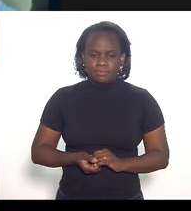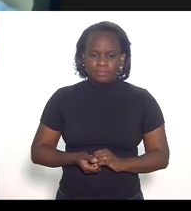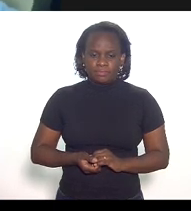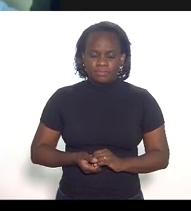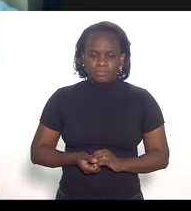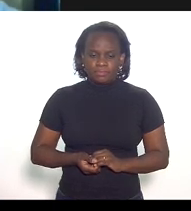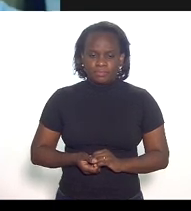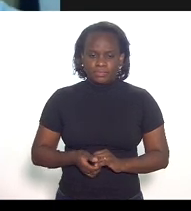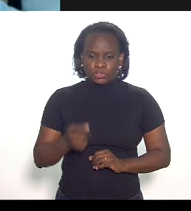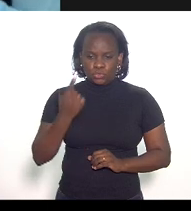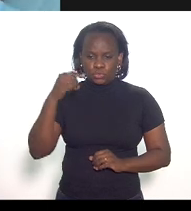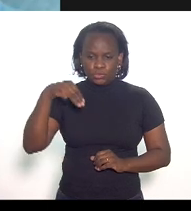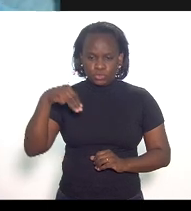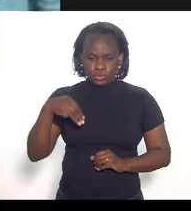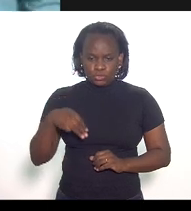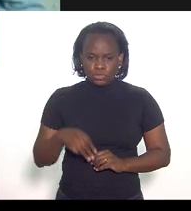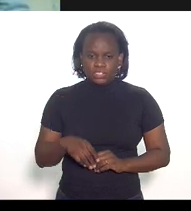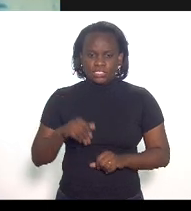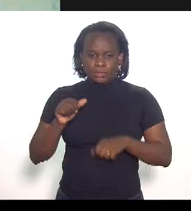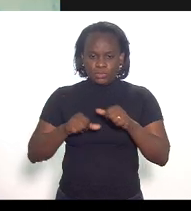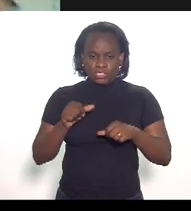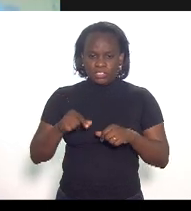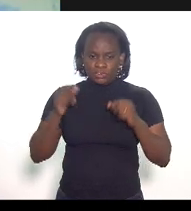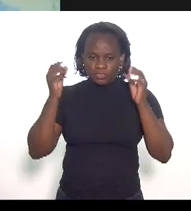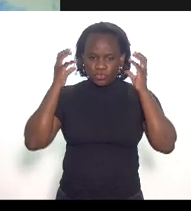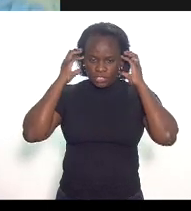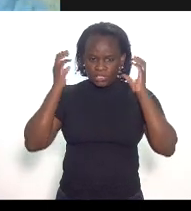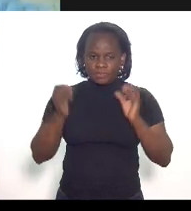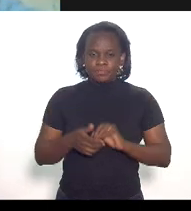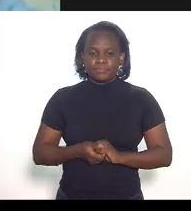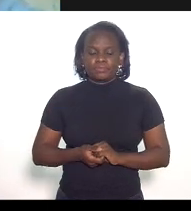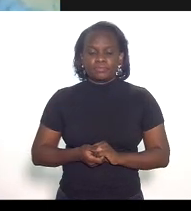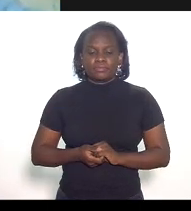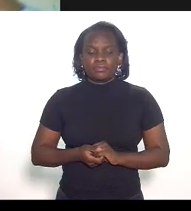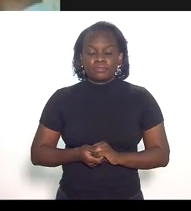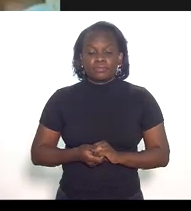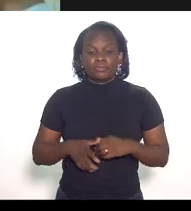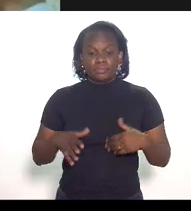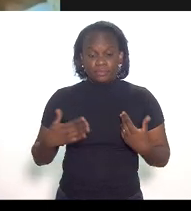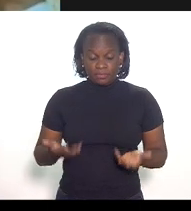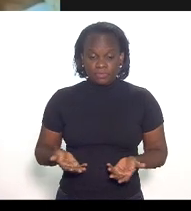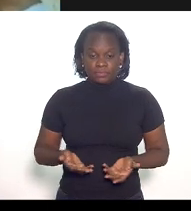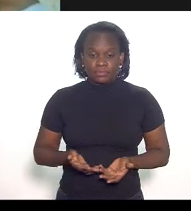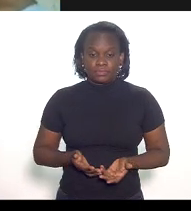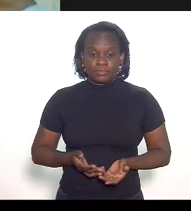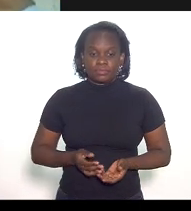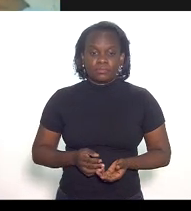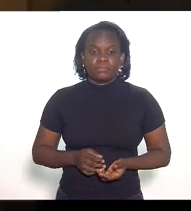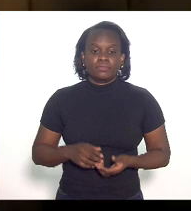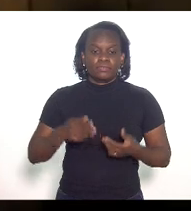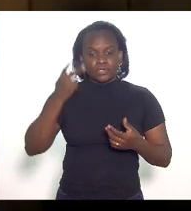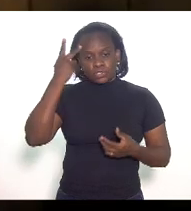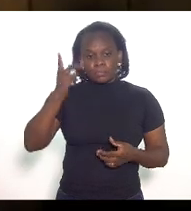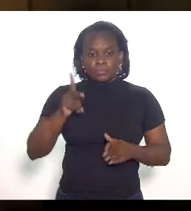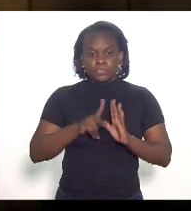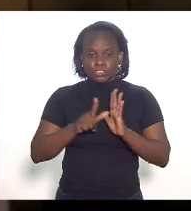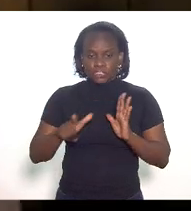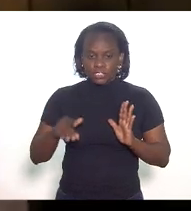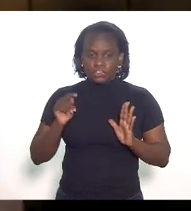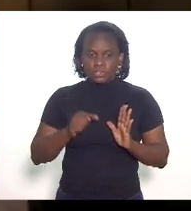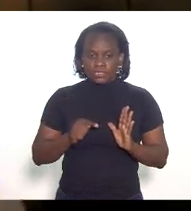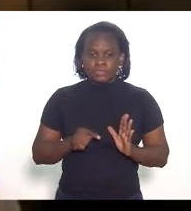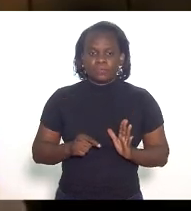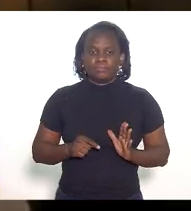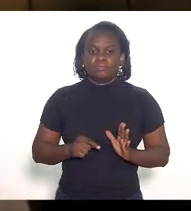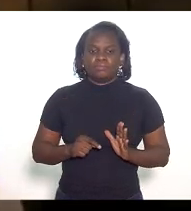só um minutinho que a gente está botando o fone aqui bom então com relação a esse projeto de lei